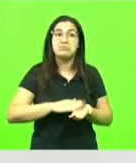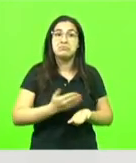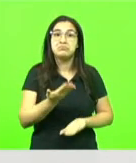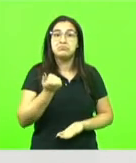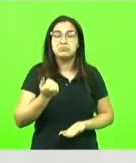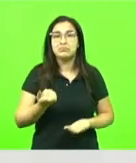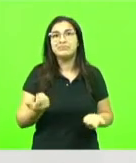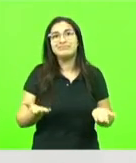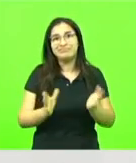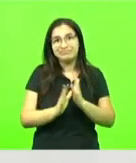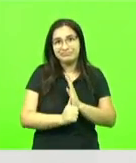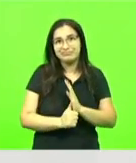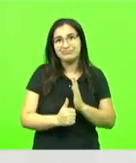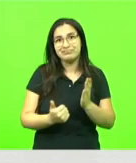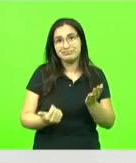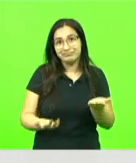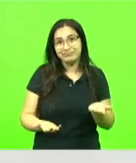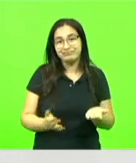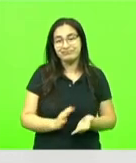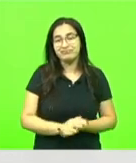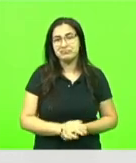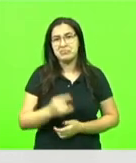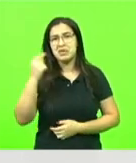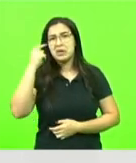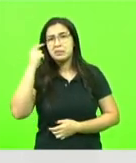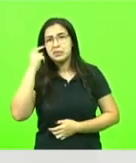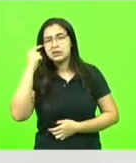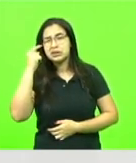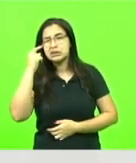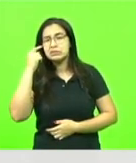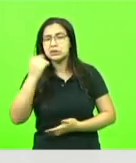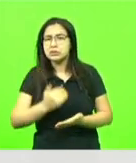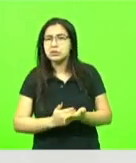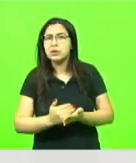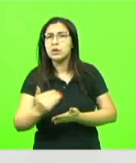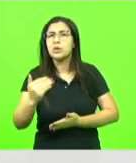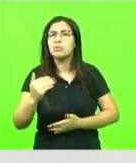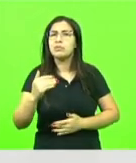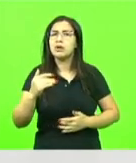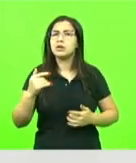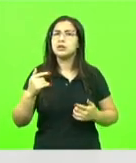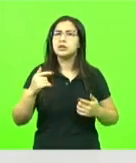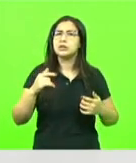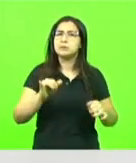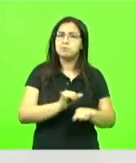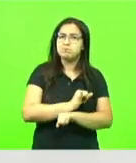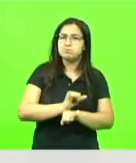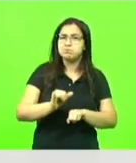para o crime de roubo. Esse tipo de pensamento é que nós temos que começar a trabalhar com as pessoas,